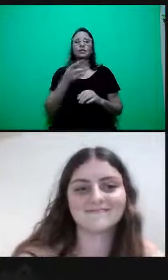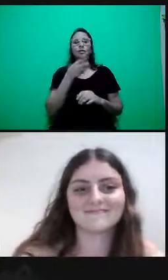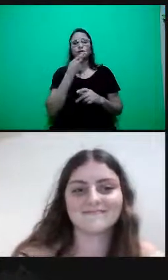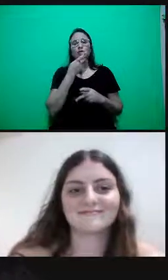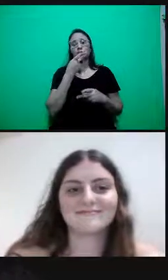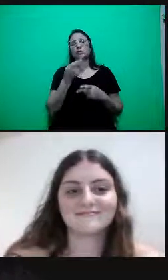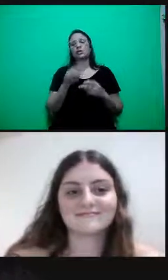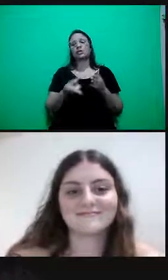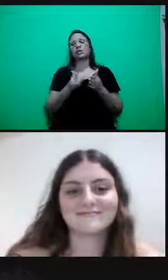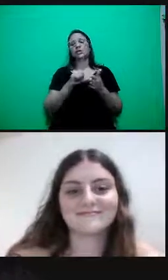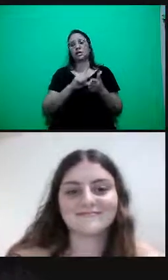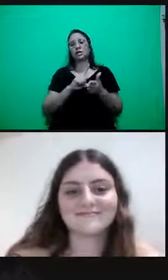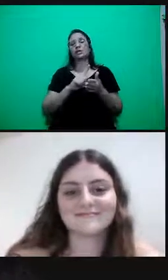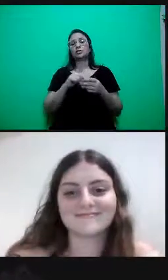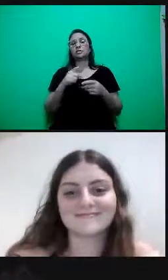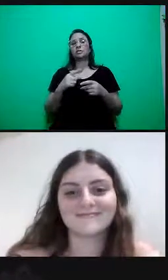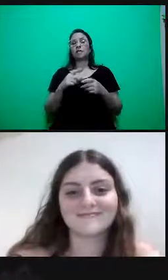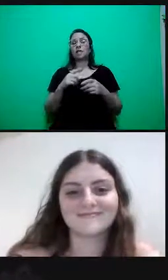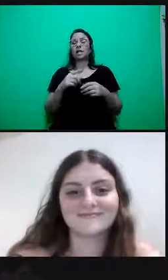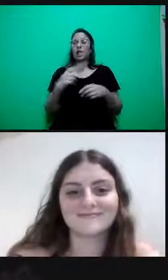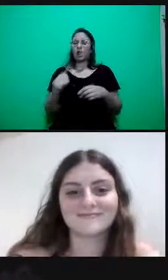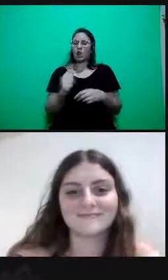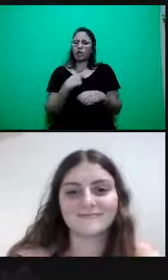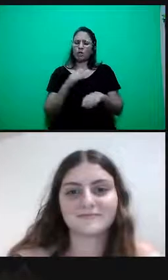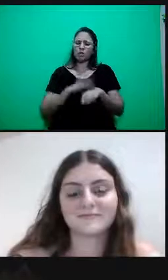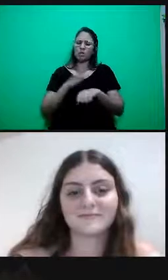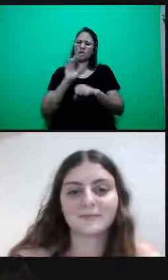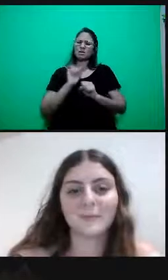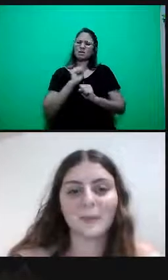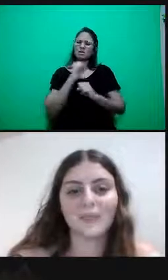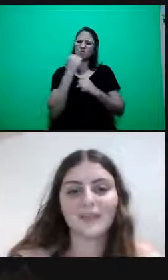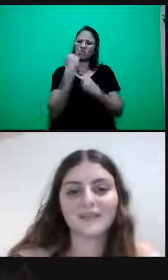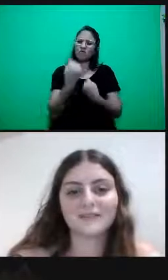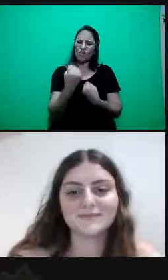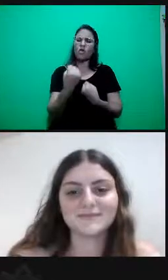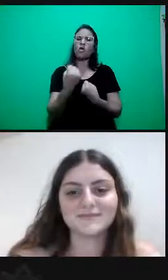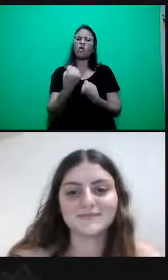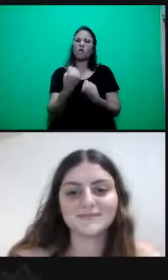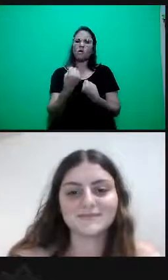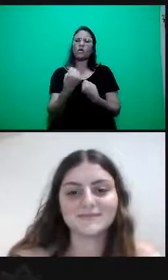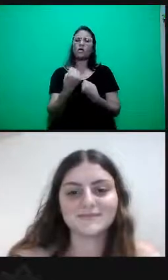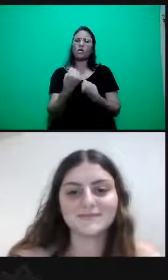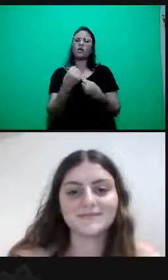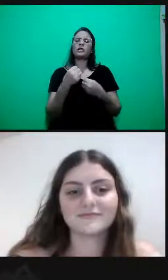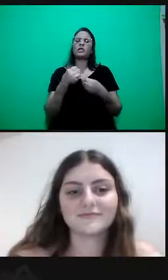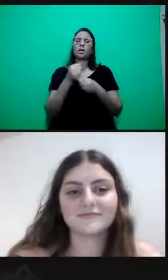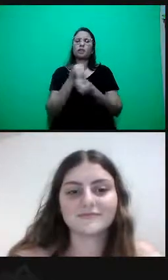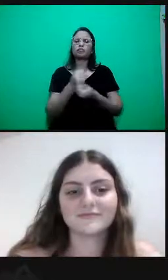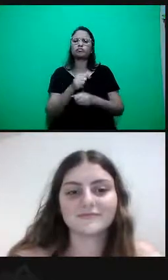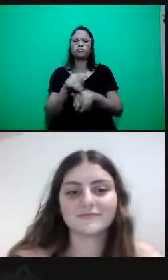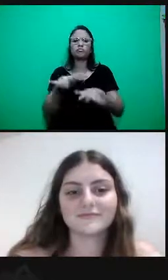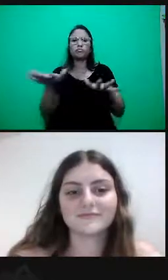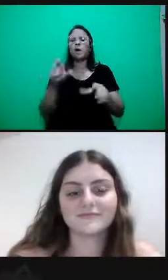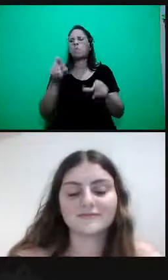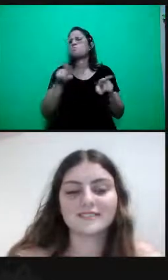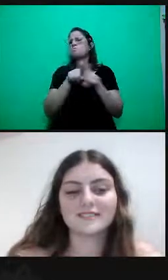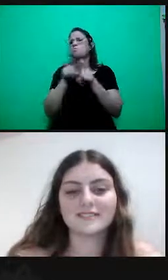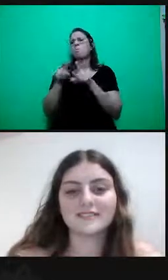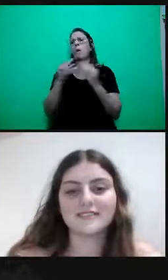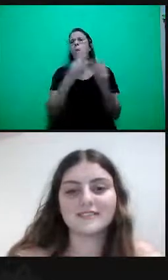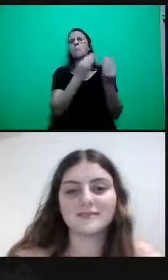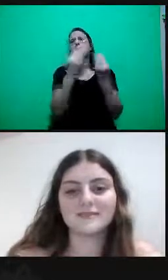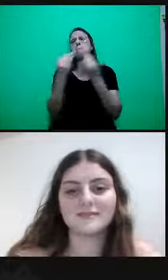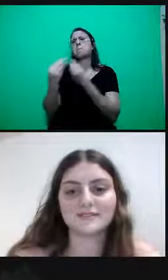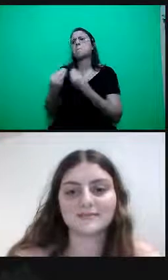fortaleceu de muitas formas, expandiu muito a discussão e atingiu muita gente que não teria sido atingida, né,